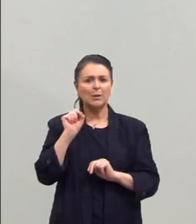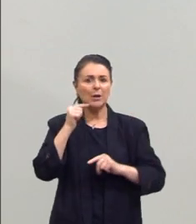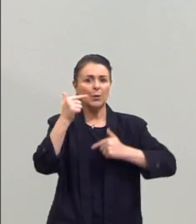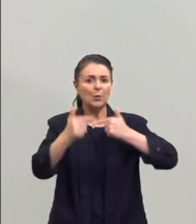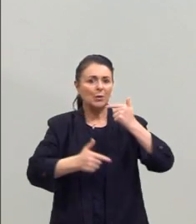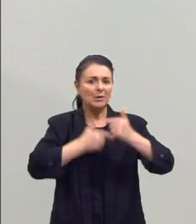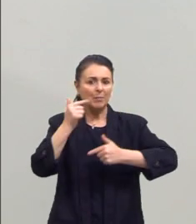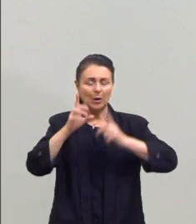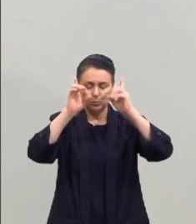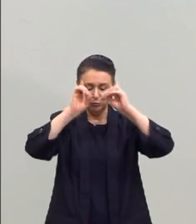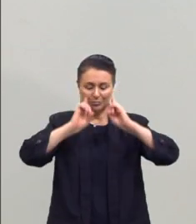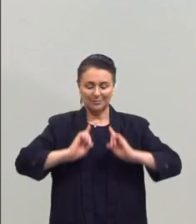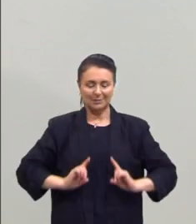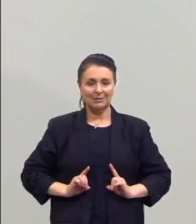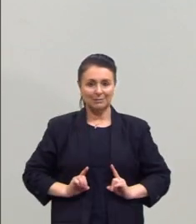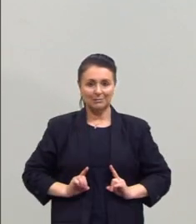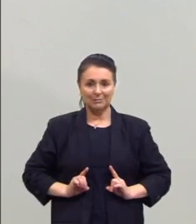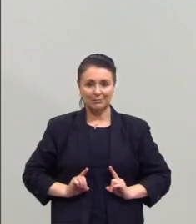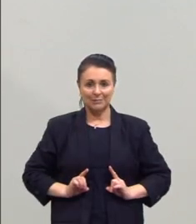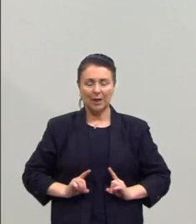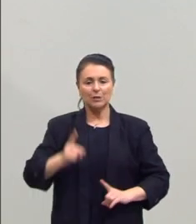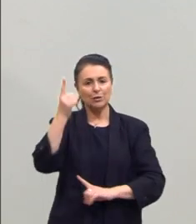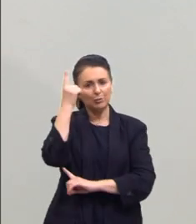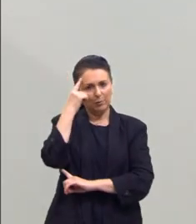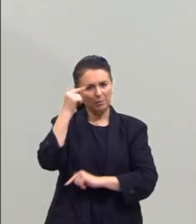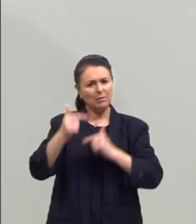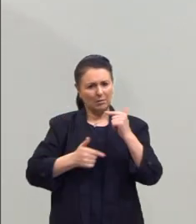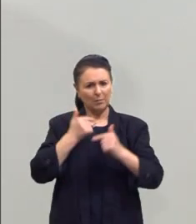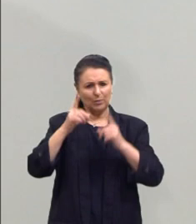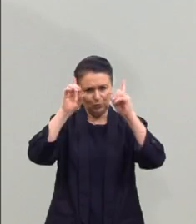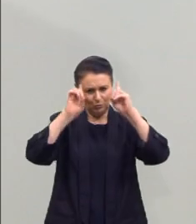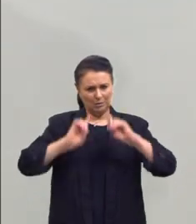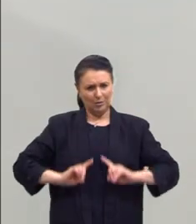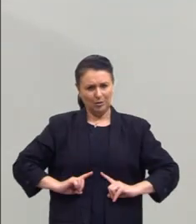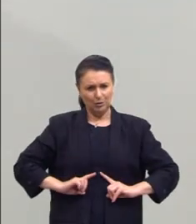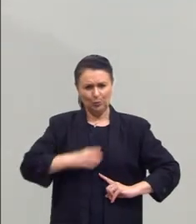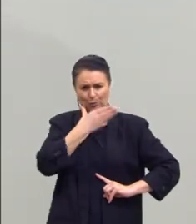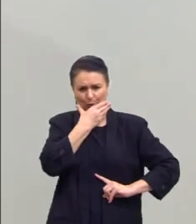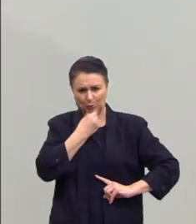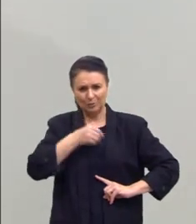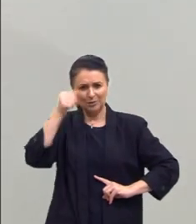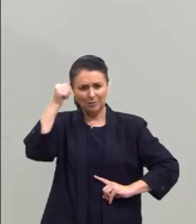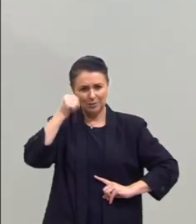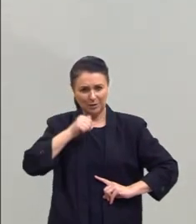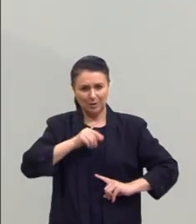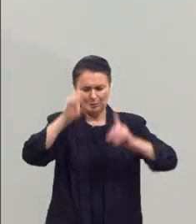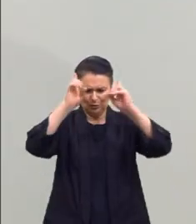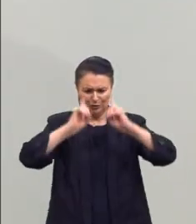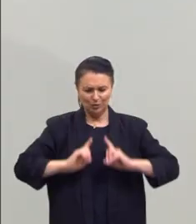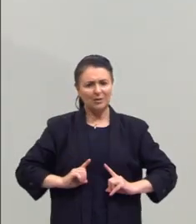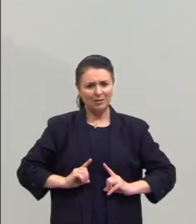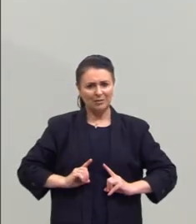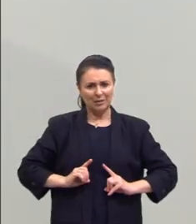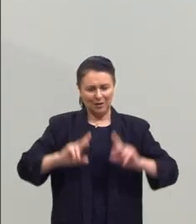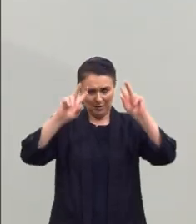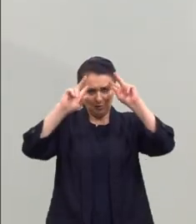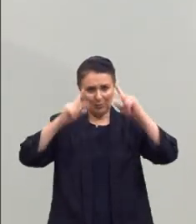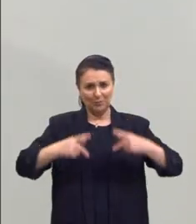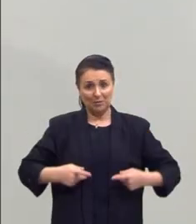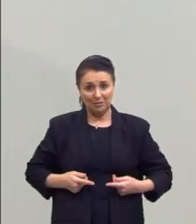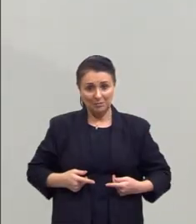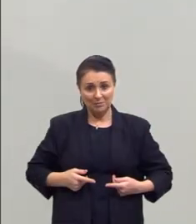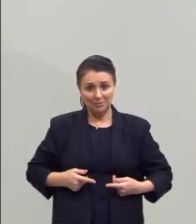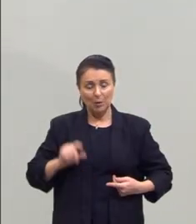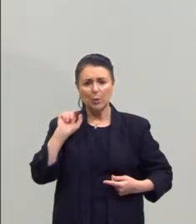trabalho como dignidade. A gente pensa nesse trabalho como dignidade do homem para dignificar o homem, nesse sentido. O que isso